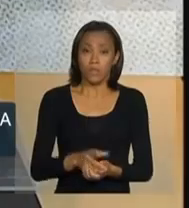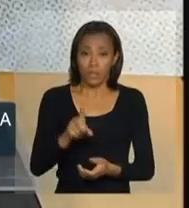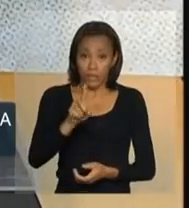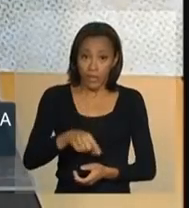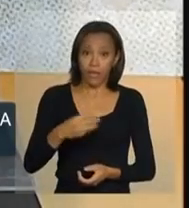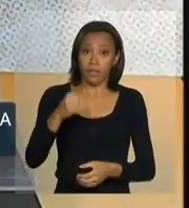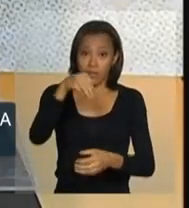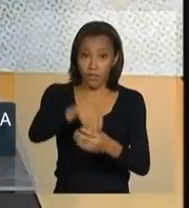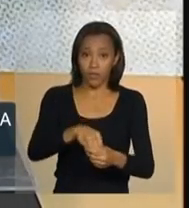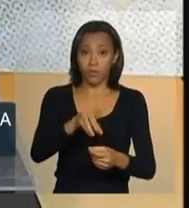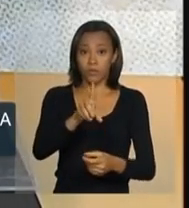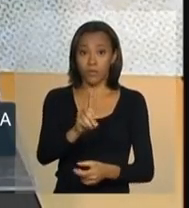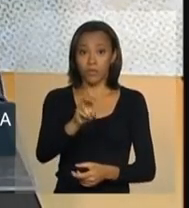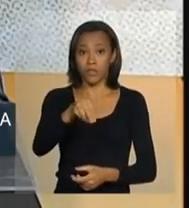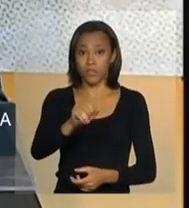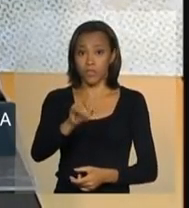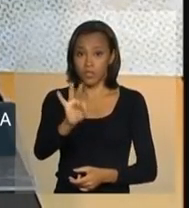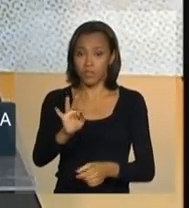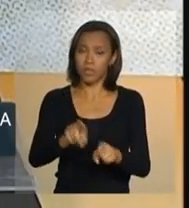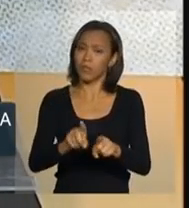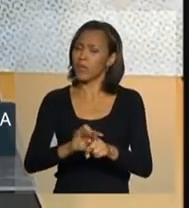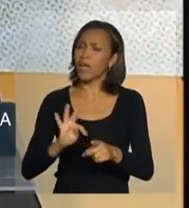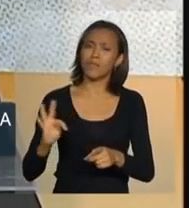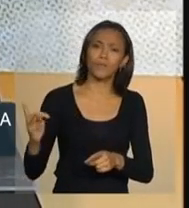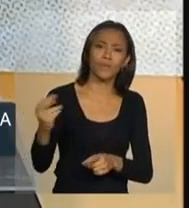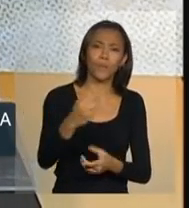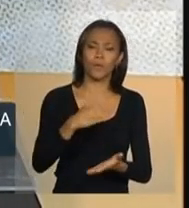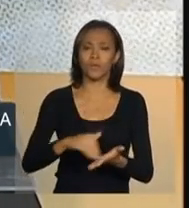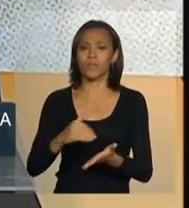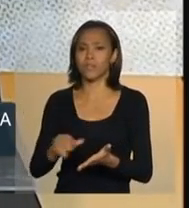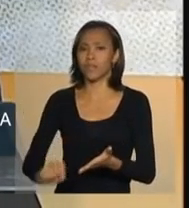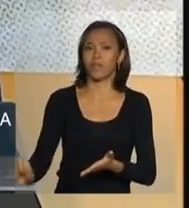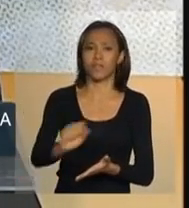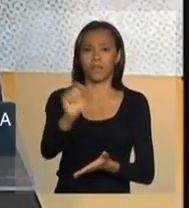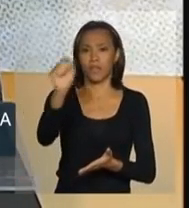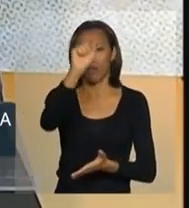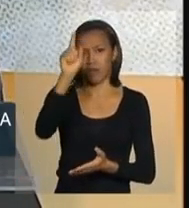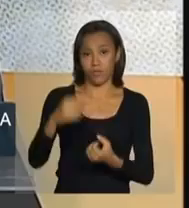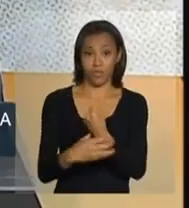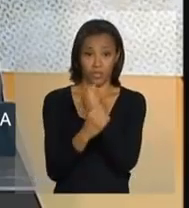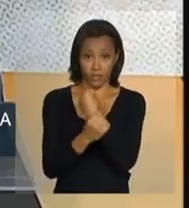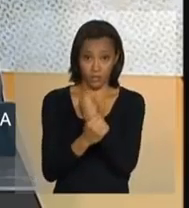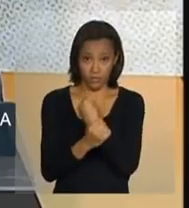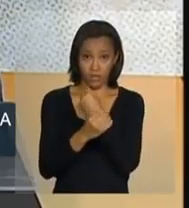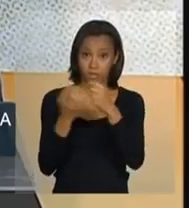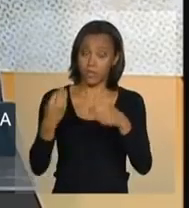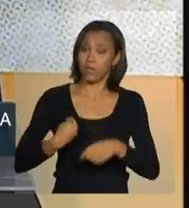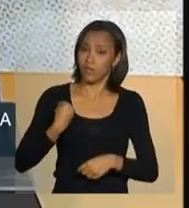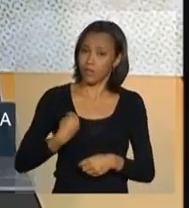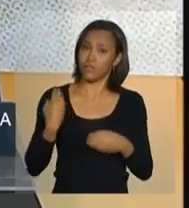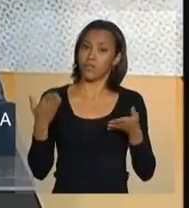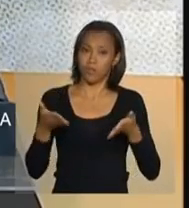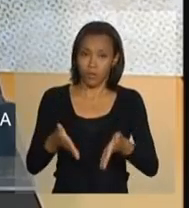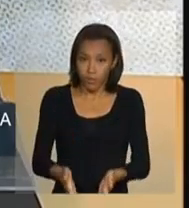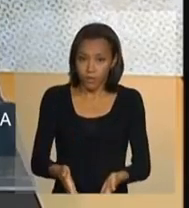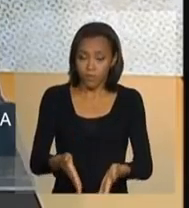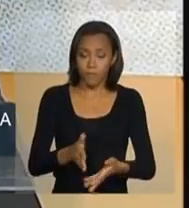DENIT, cumprimentar a todos os secretários de Segurança aqui presentes,